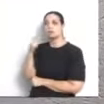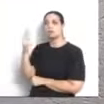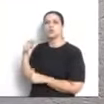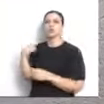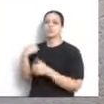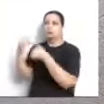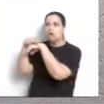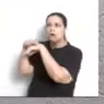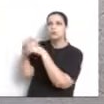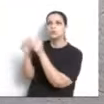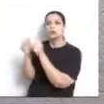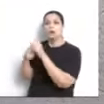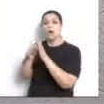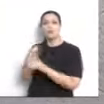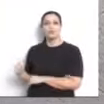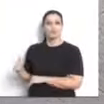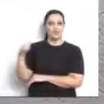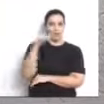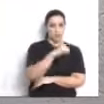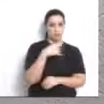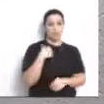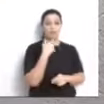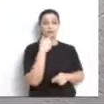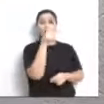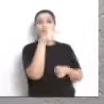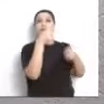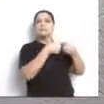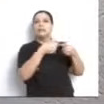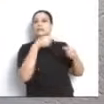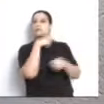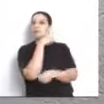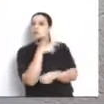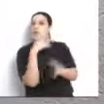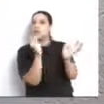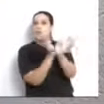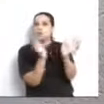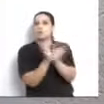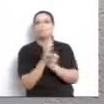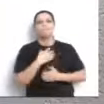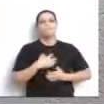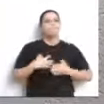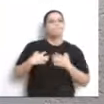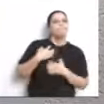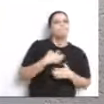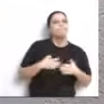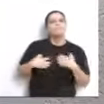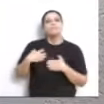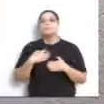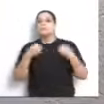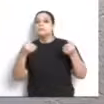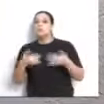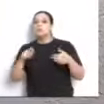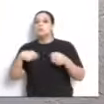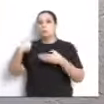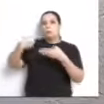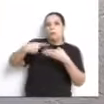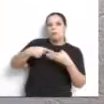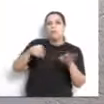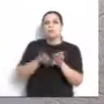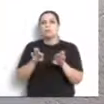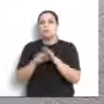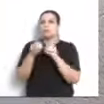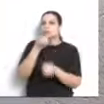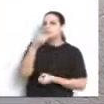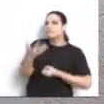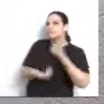falamos ao governador antes da viagem de que as entidades lá de Cascavel estavam angustiadas, queriam falar sobre o pedágio, queriam ser